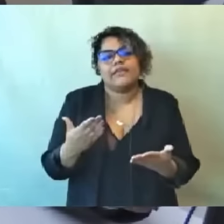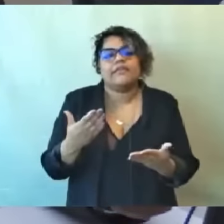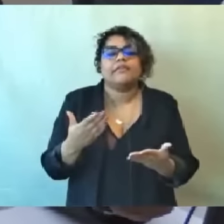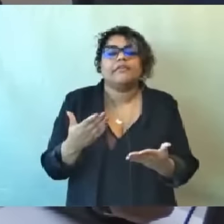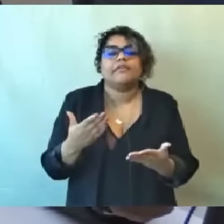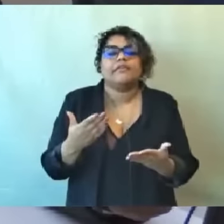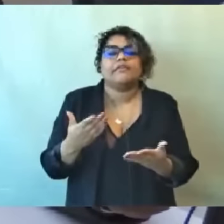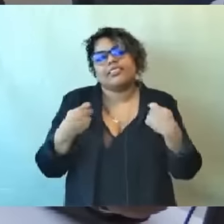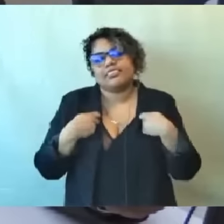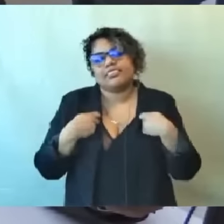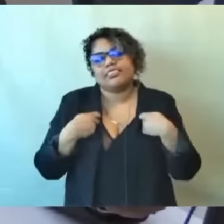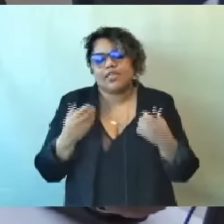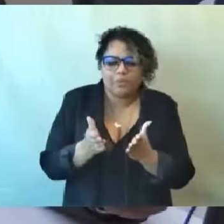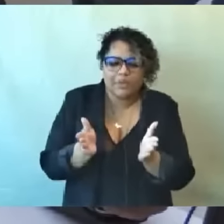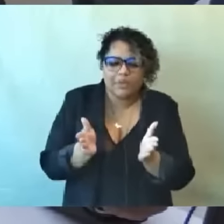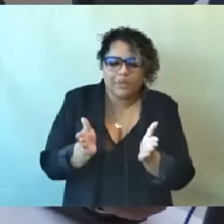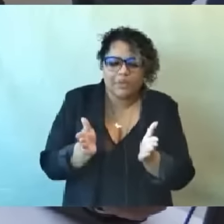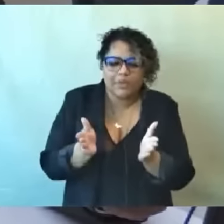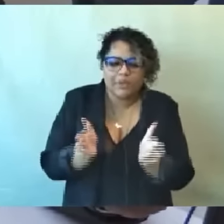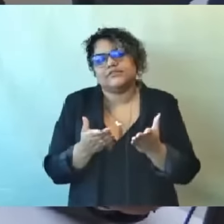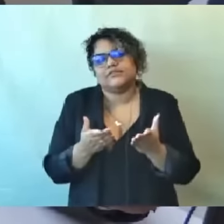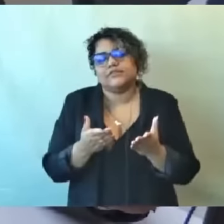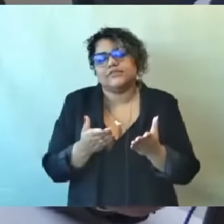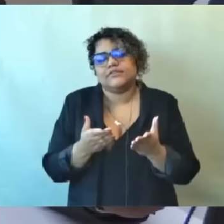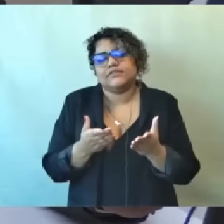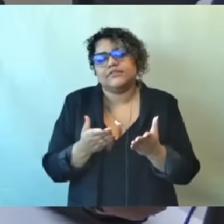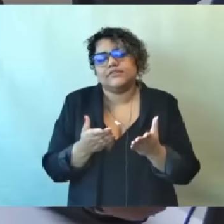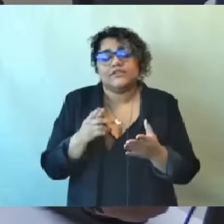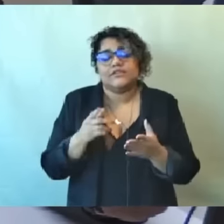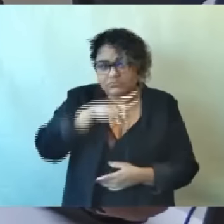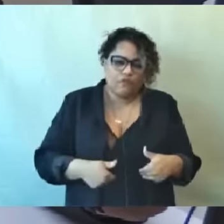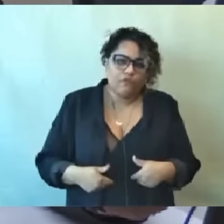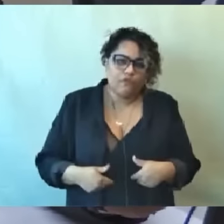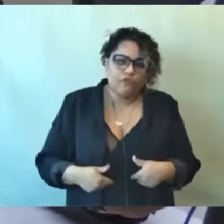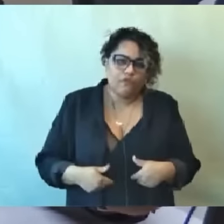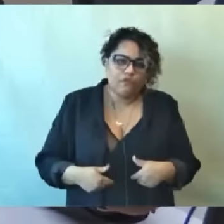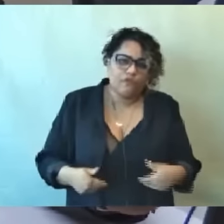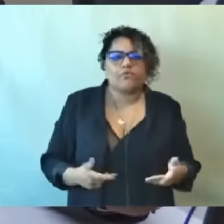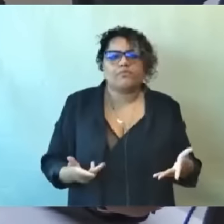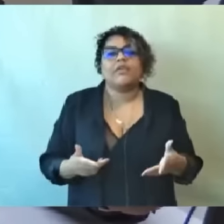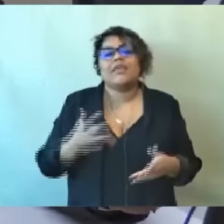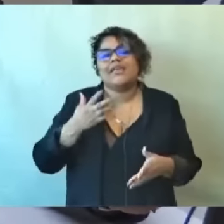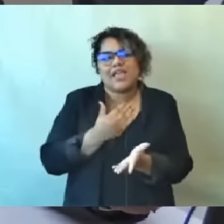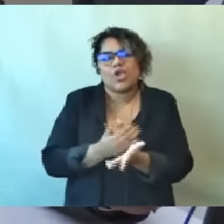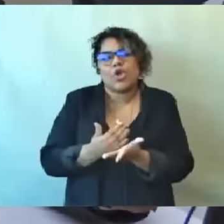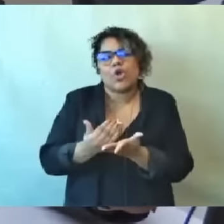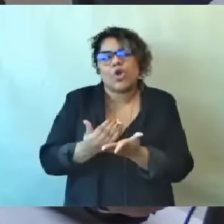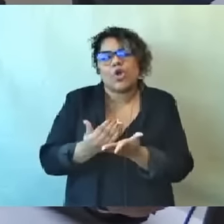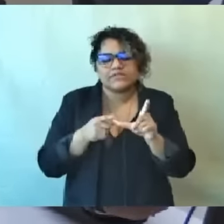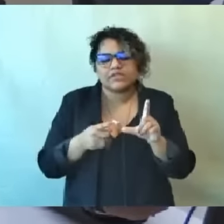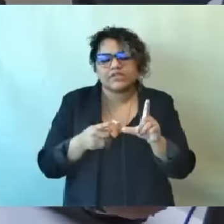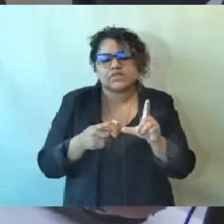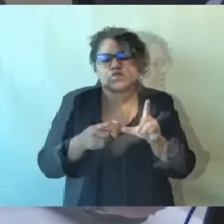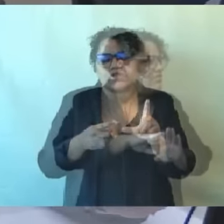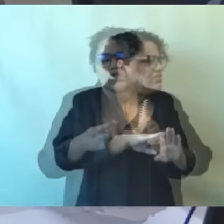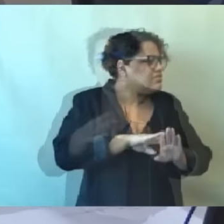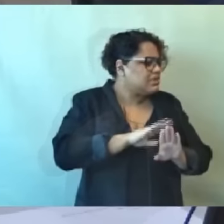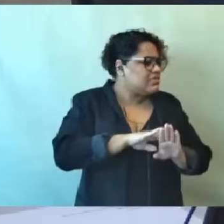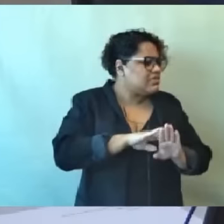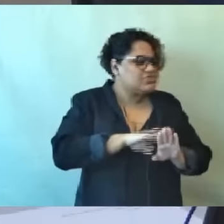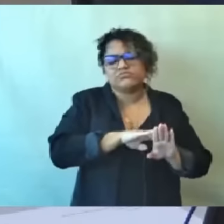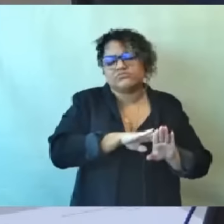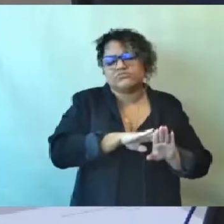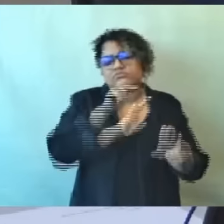começa um ciclo de pobreza no nosso país, que só em 2018 que a gente começou a sair dessa depressão.